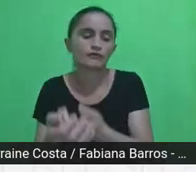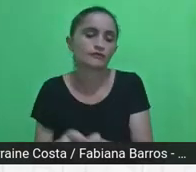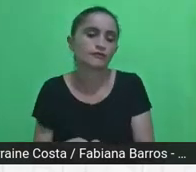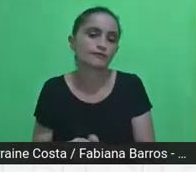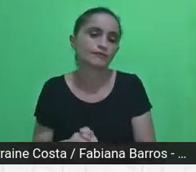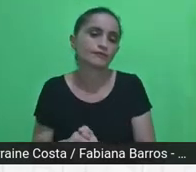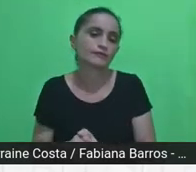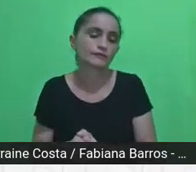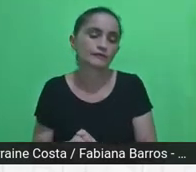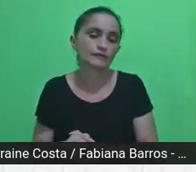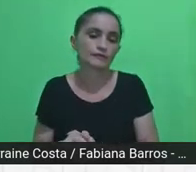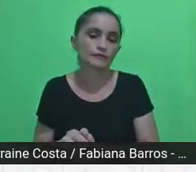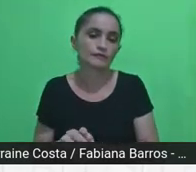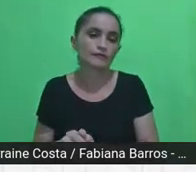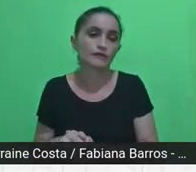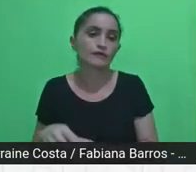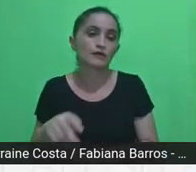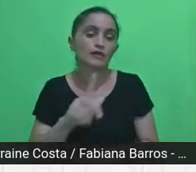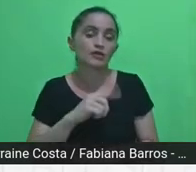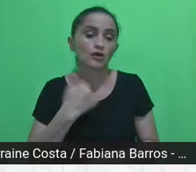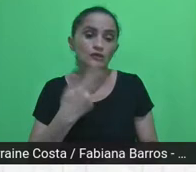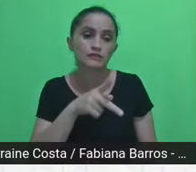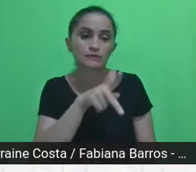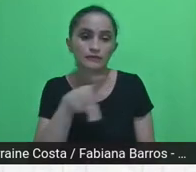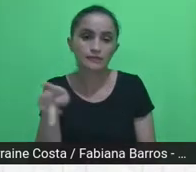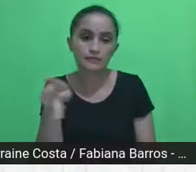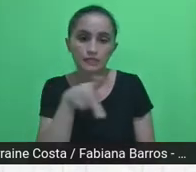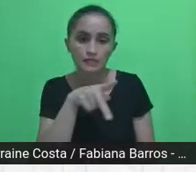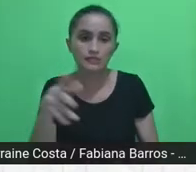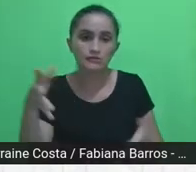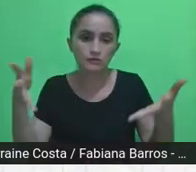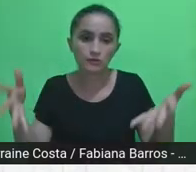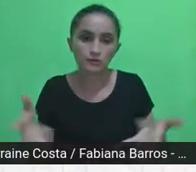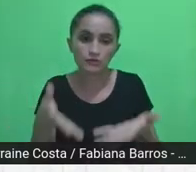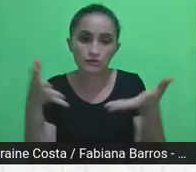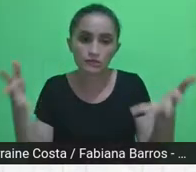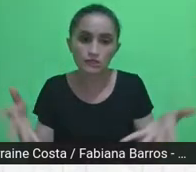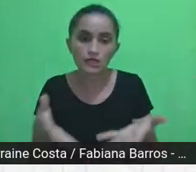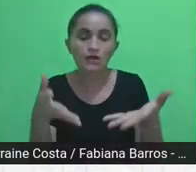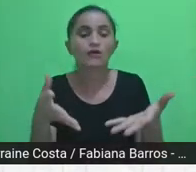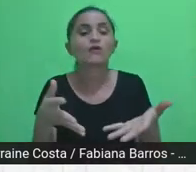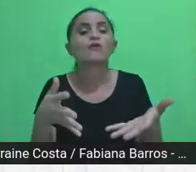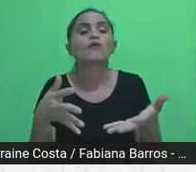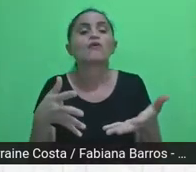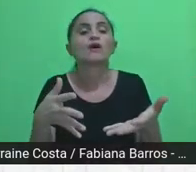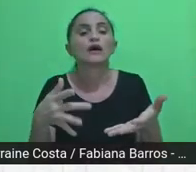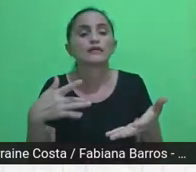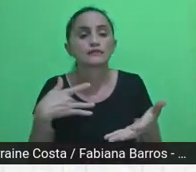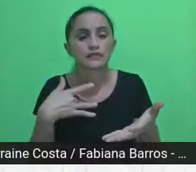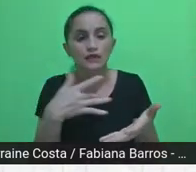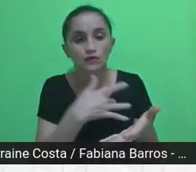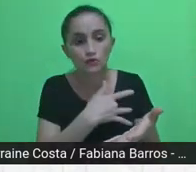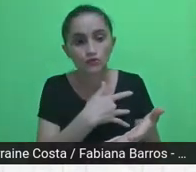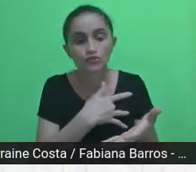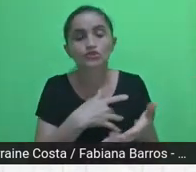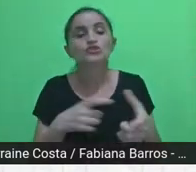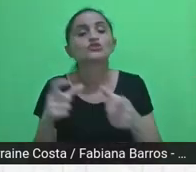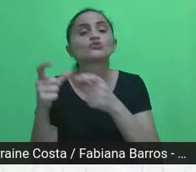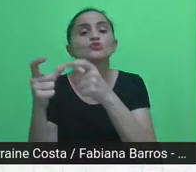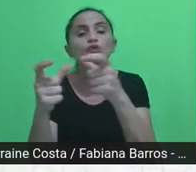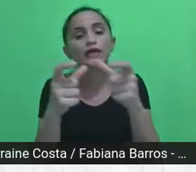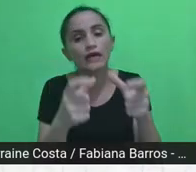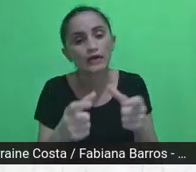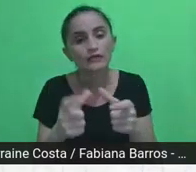promoção, ambiente e atenção à saúde incorporou essa ideia, então a gente está formulando